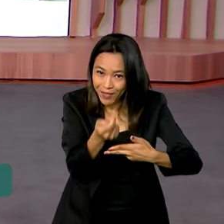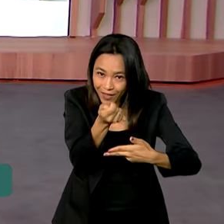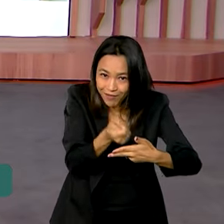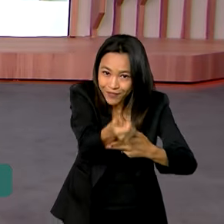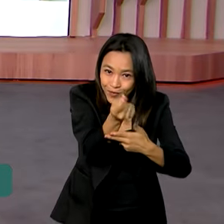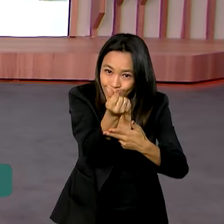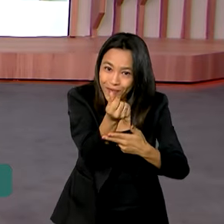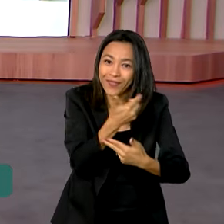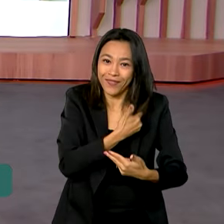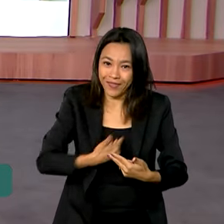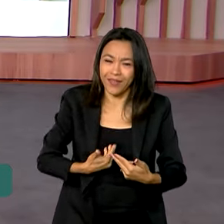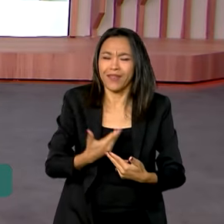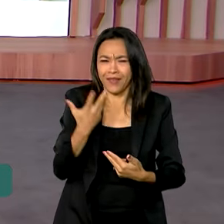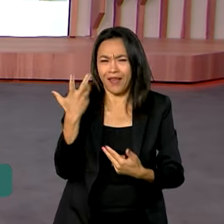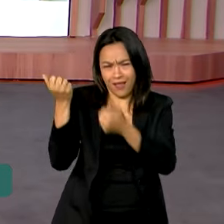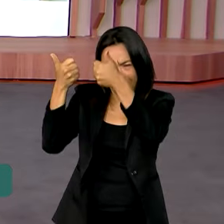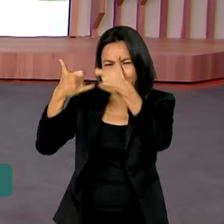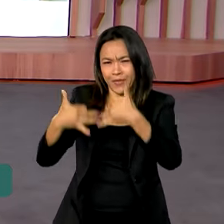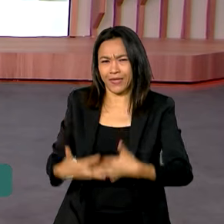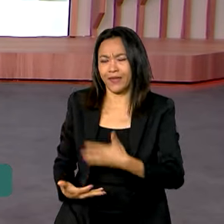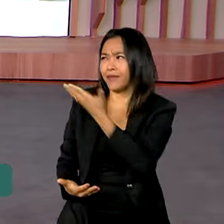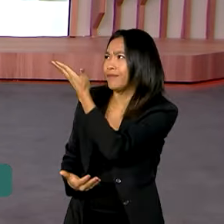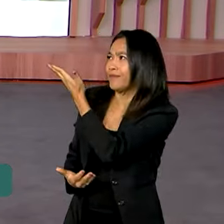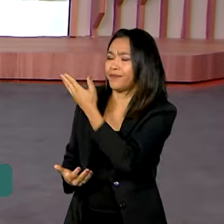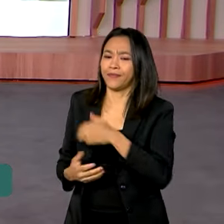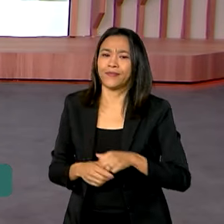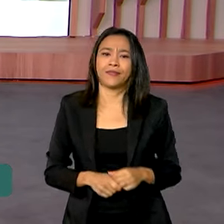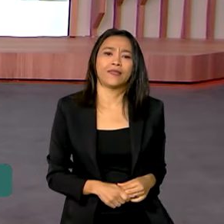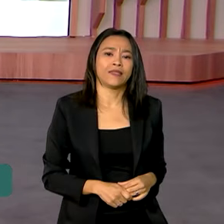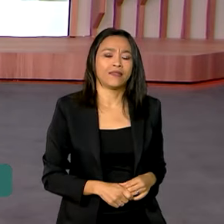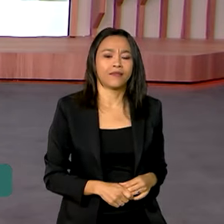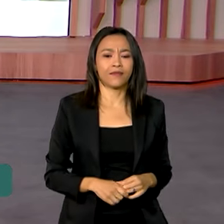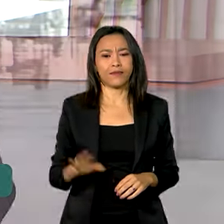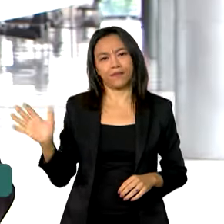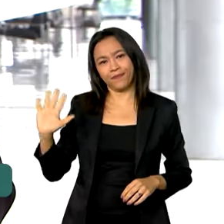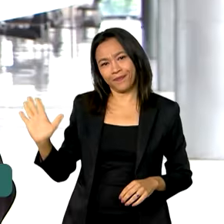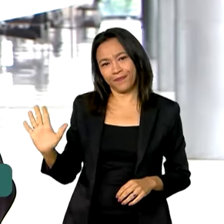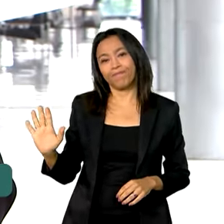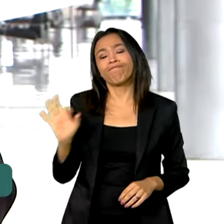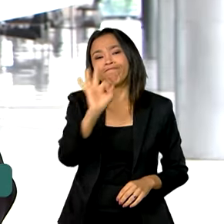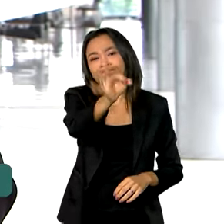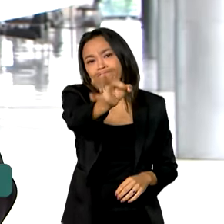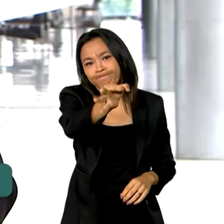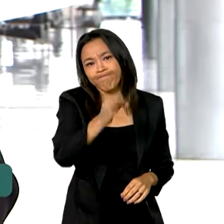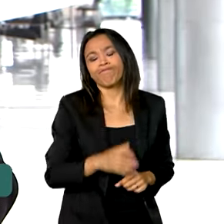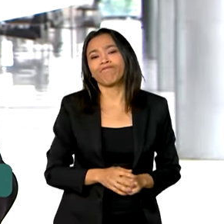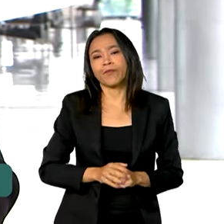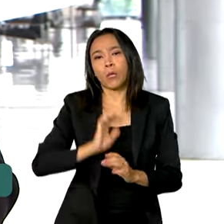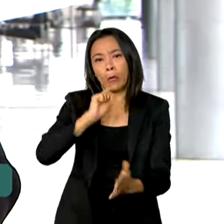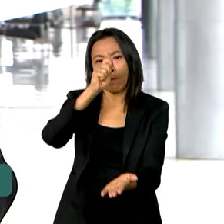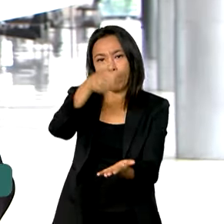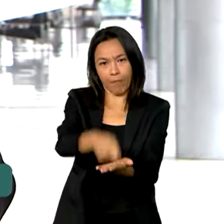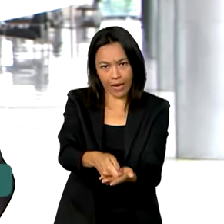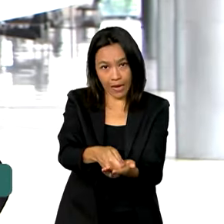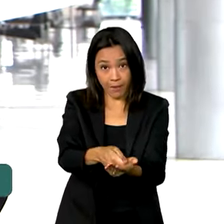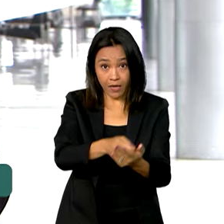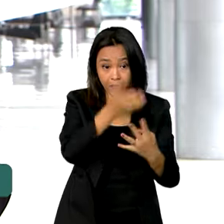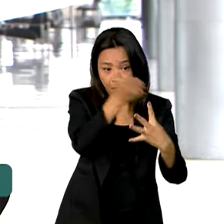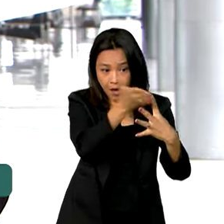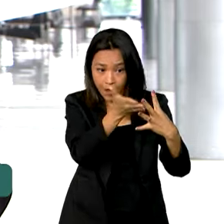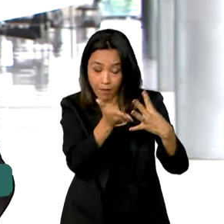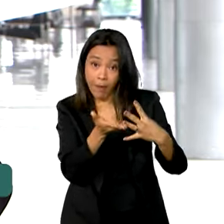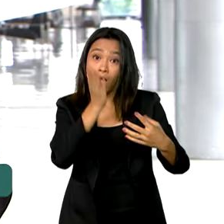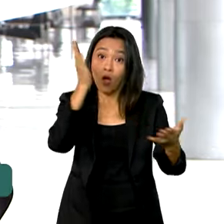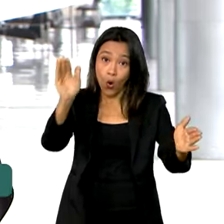Fernandes, que tem essas informações para a gente. É com você, Marcinha. Oi, Vanessa. Pois é, o pagamento da parcela do pé de meia do mês de novembro